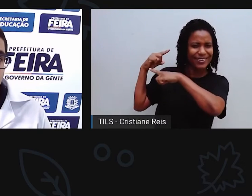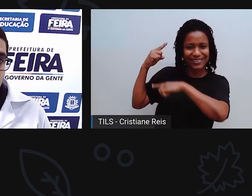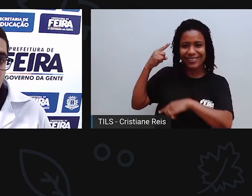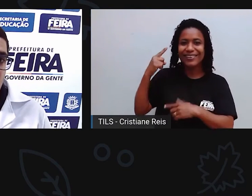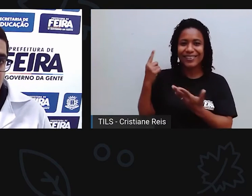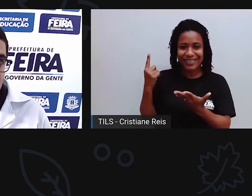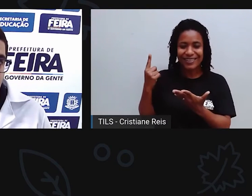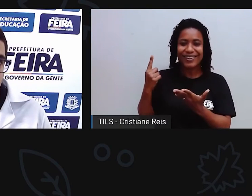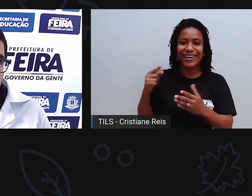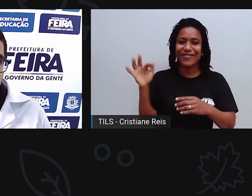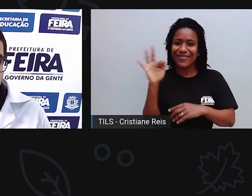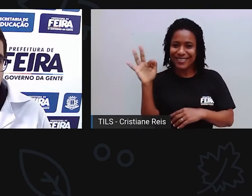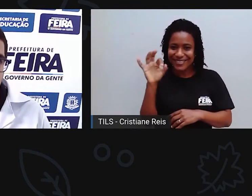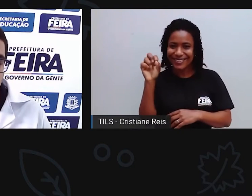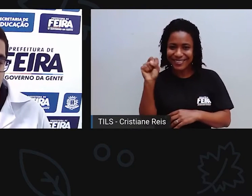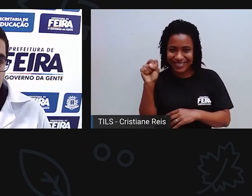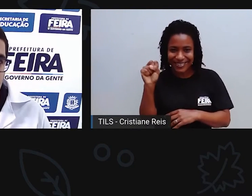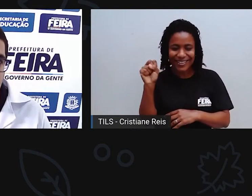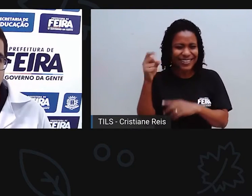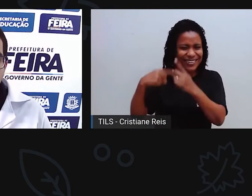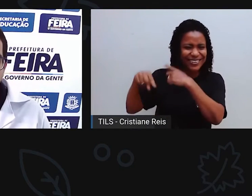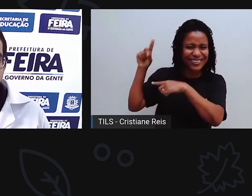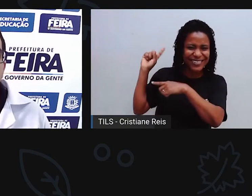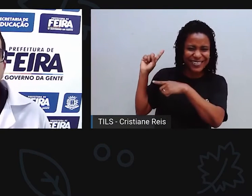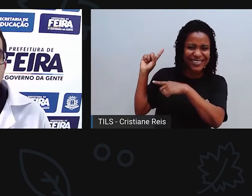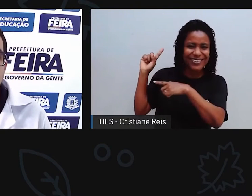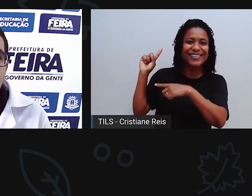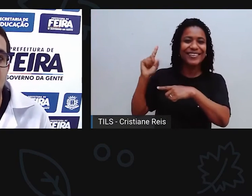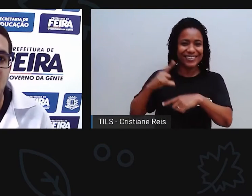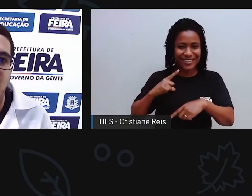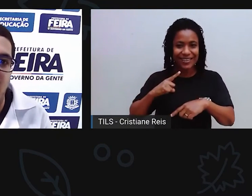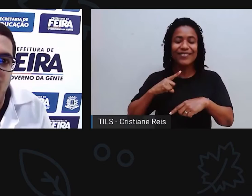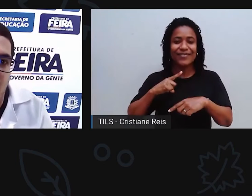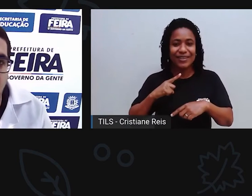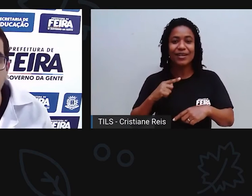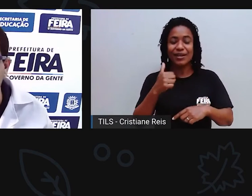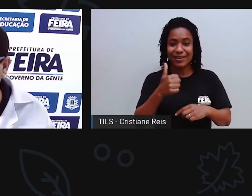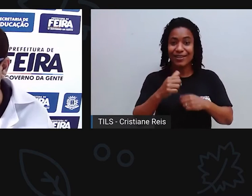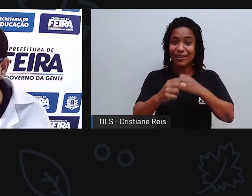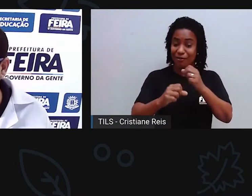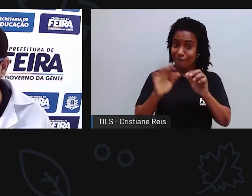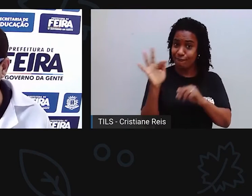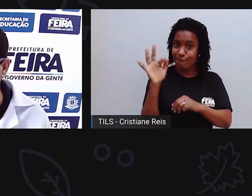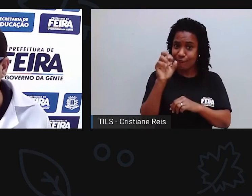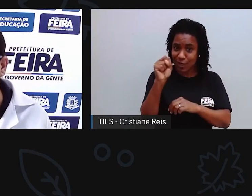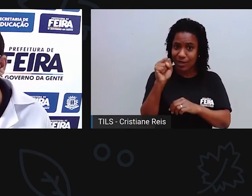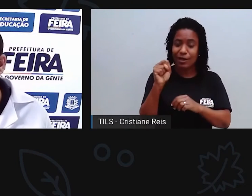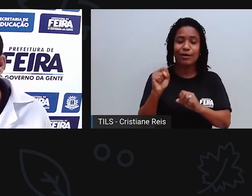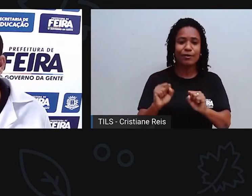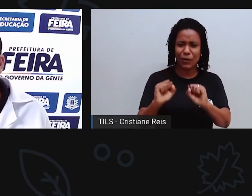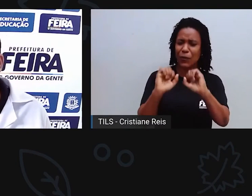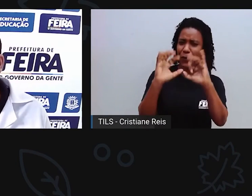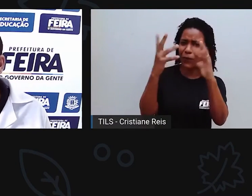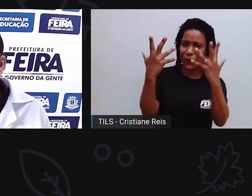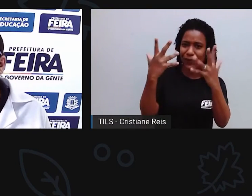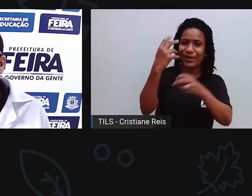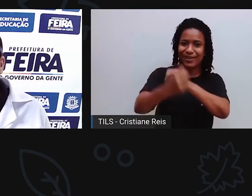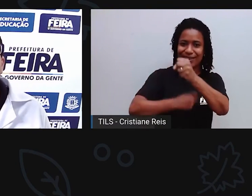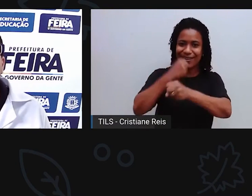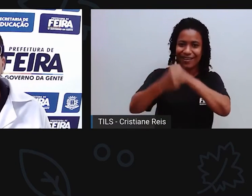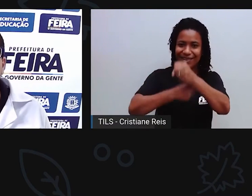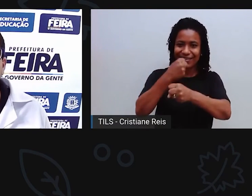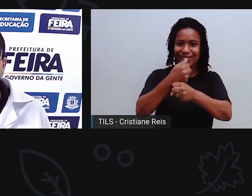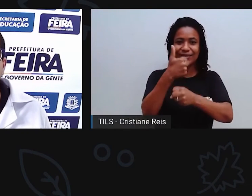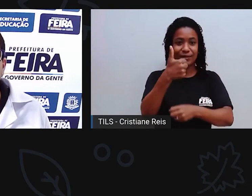cidade comemorou o aniversário. Vocês lembram disso? Com certeza vocês viram isso na TV, no rádio, na escola, em algum lugar. Nesse momento de